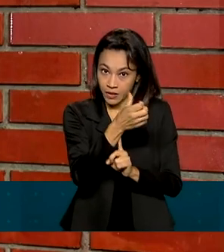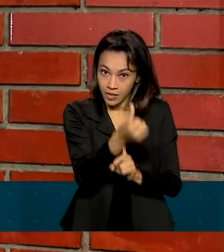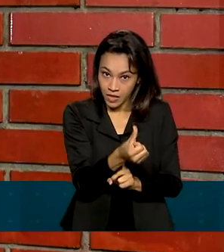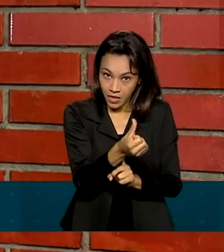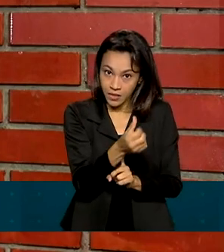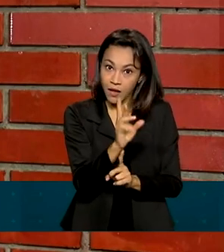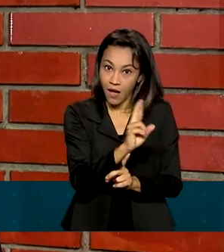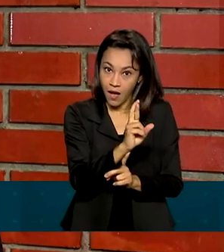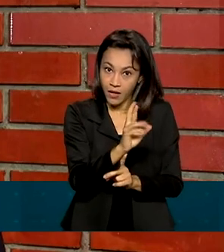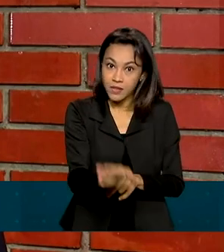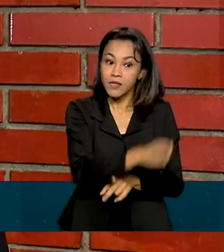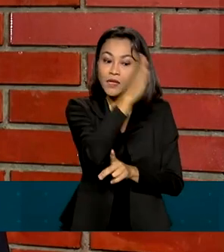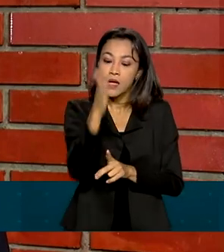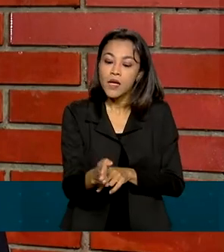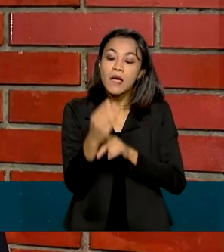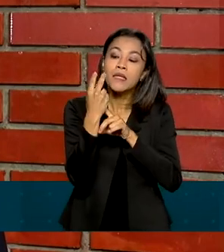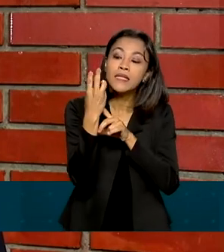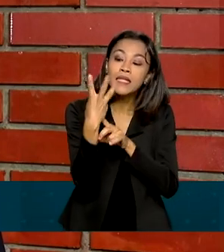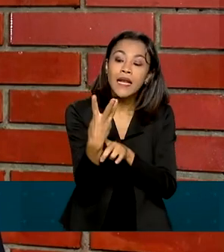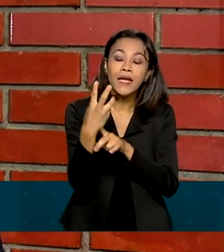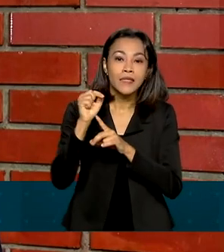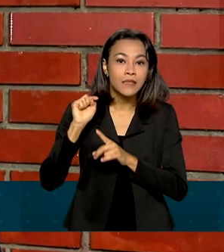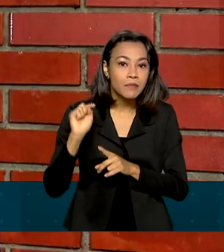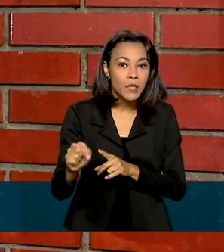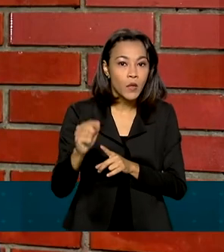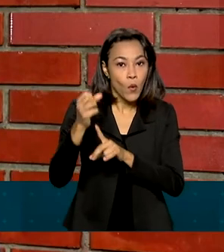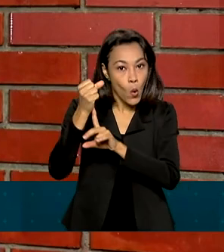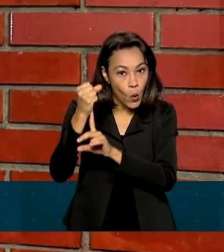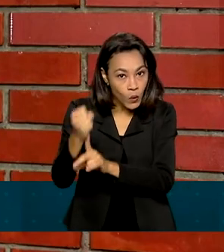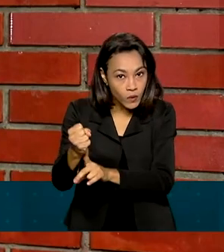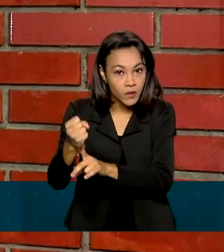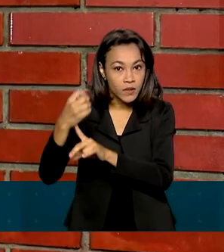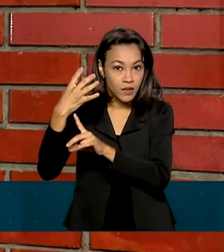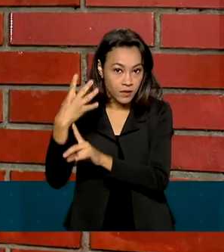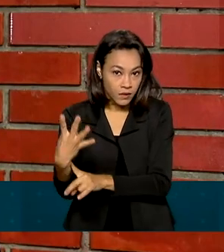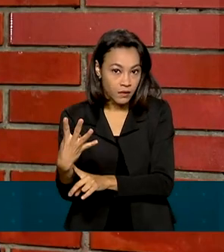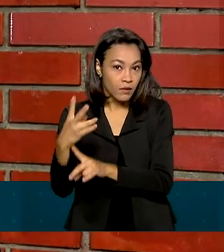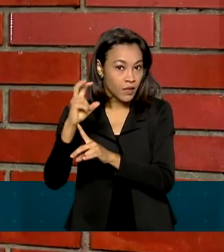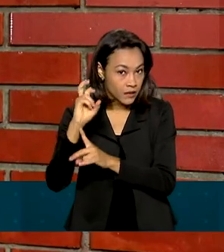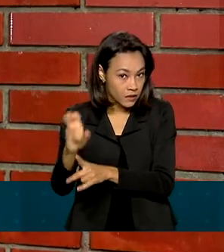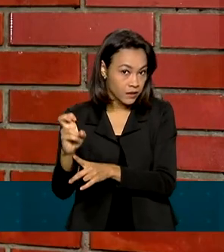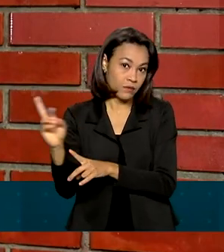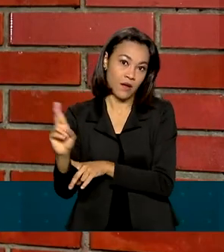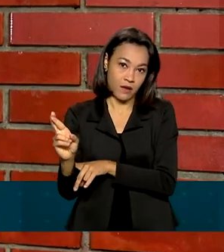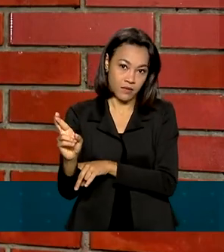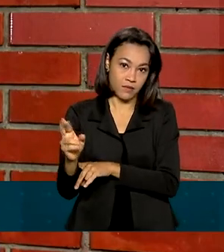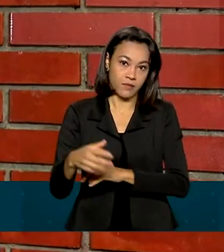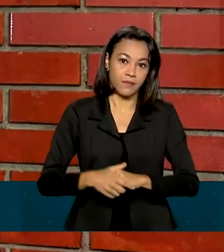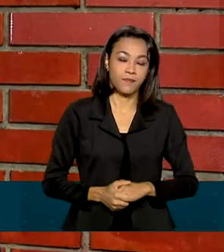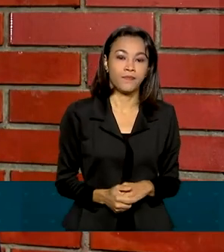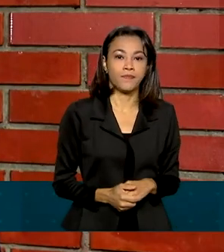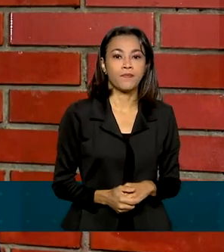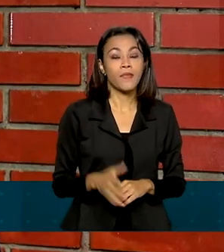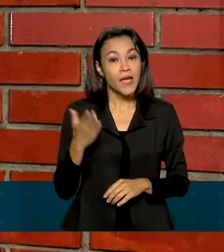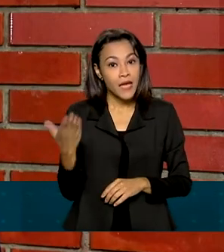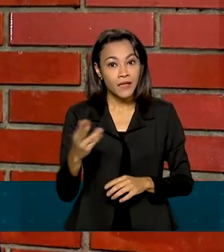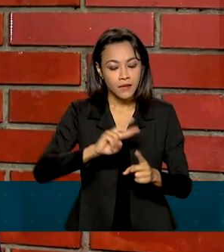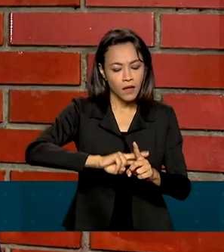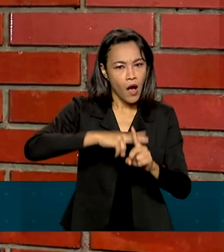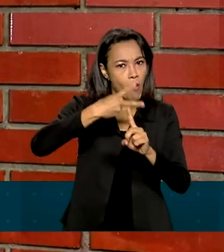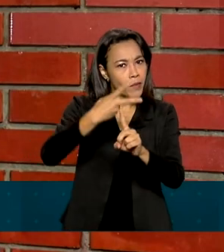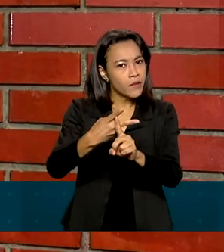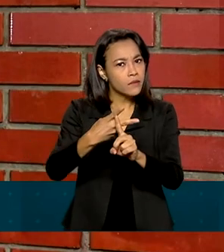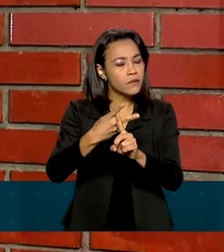,00 para R$.845,00. Esse reajuste